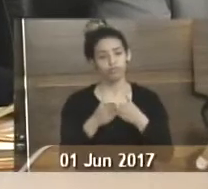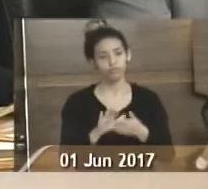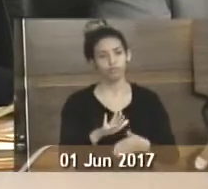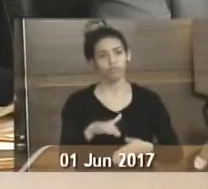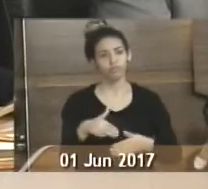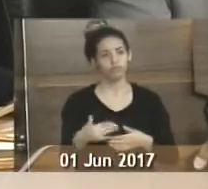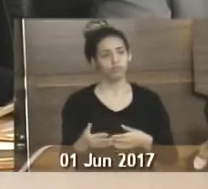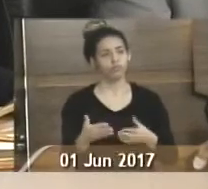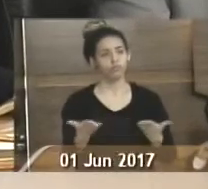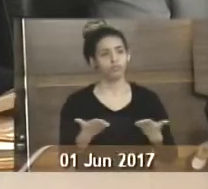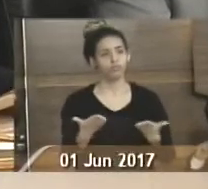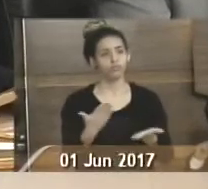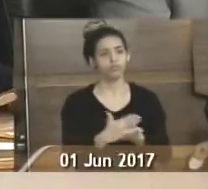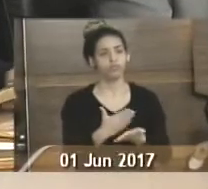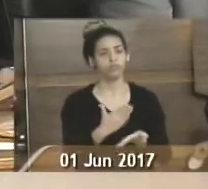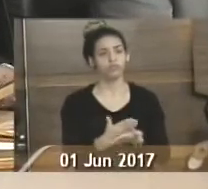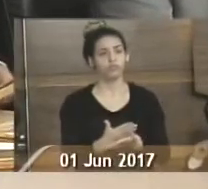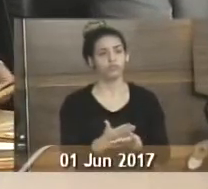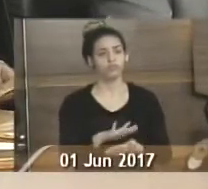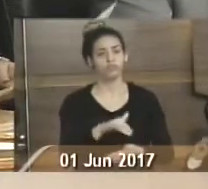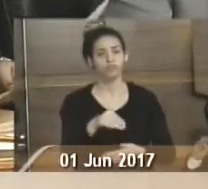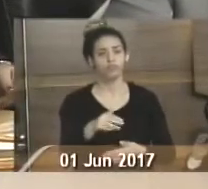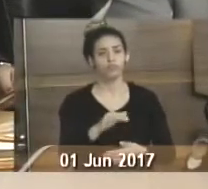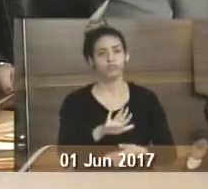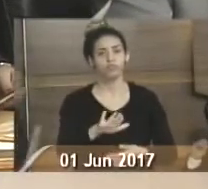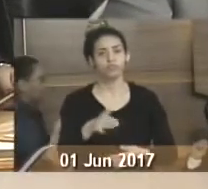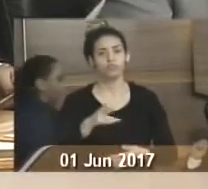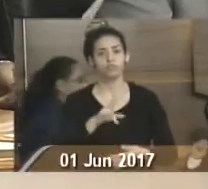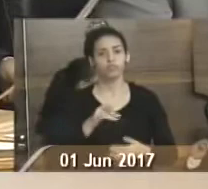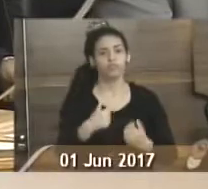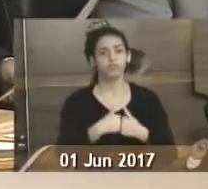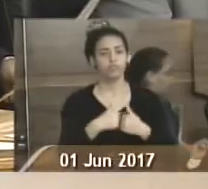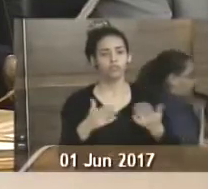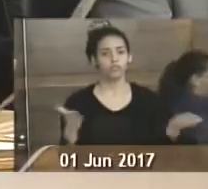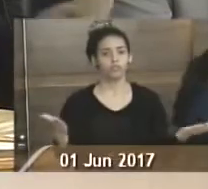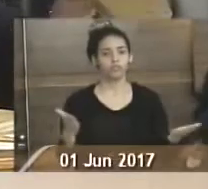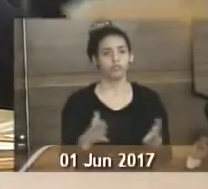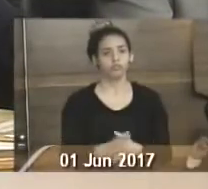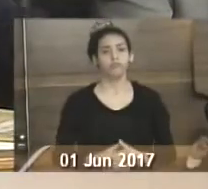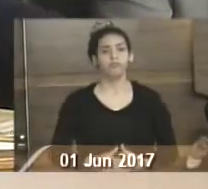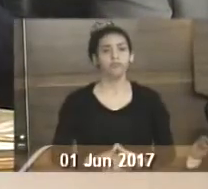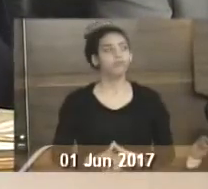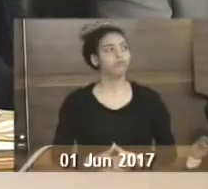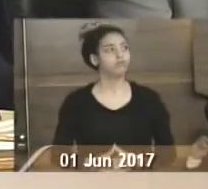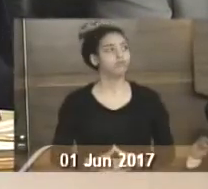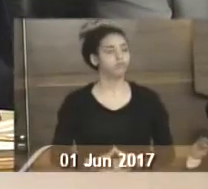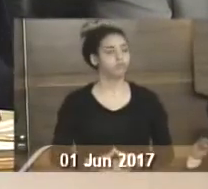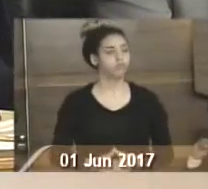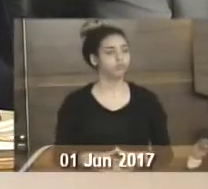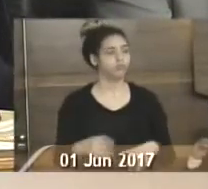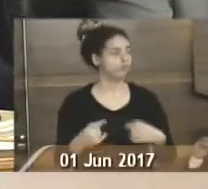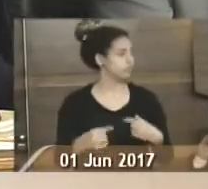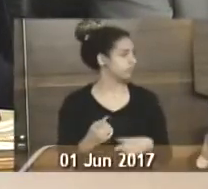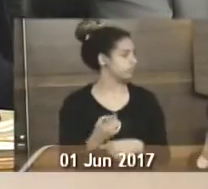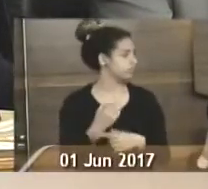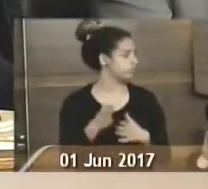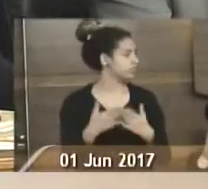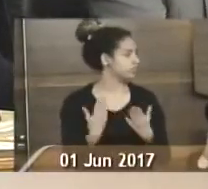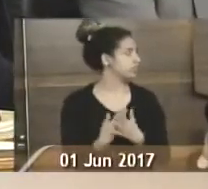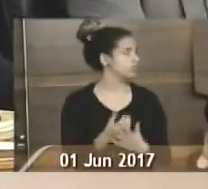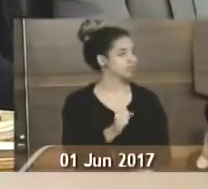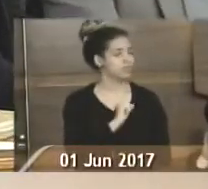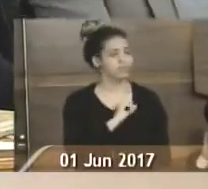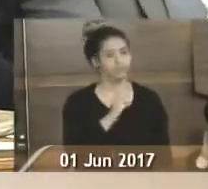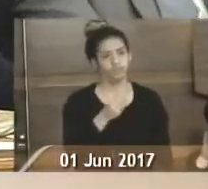constando, em especial, sua atual fase e a data prevista para a licitação. Em discussão, único requerimento,